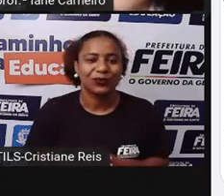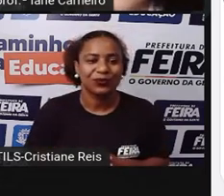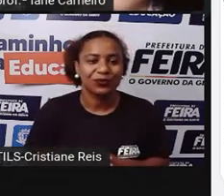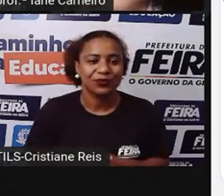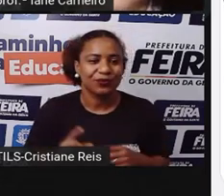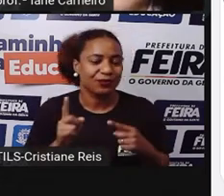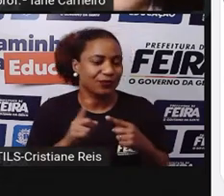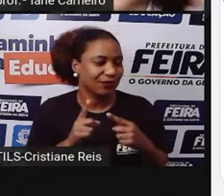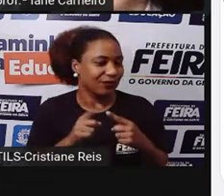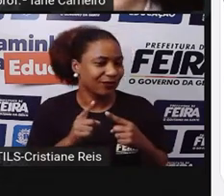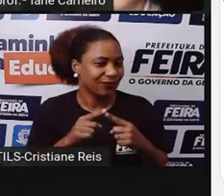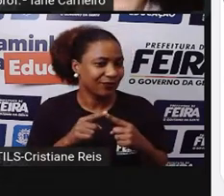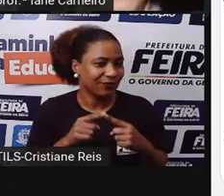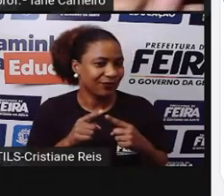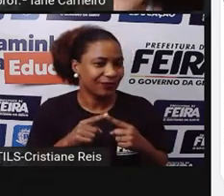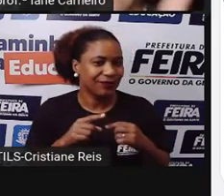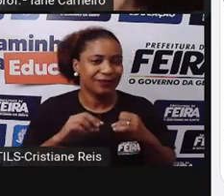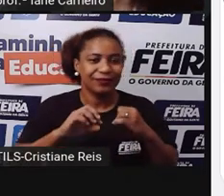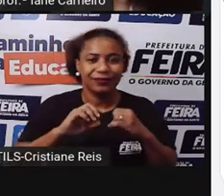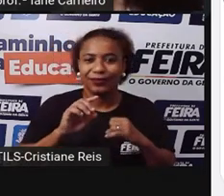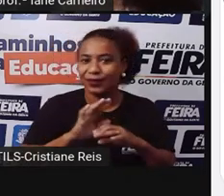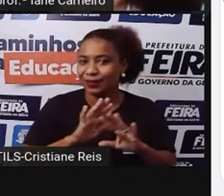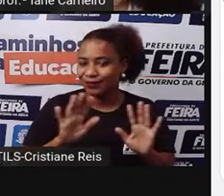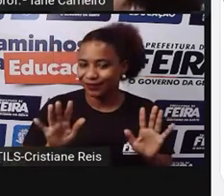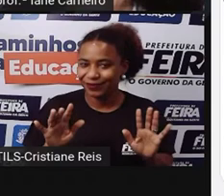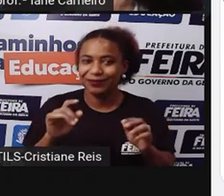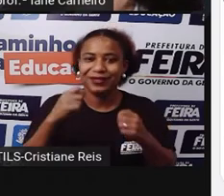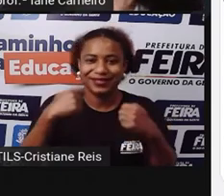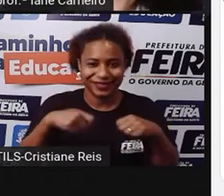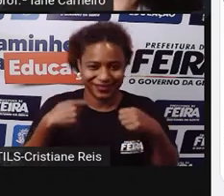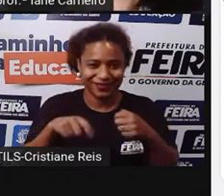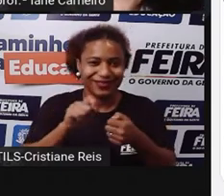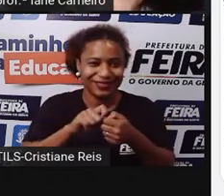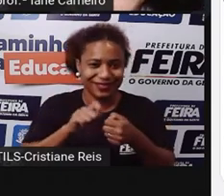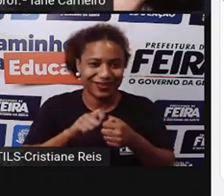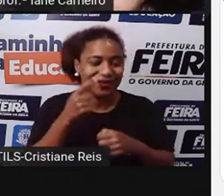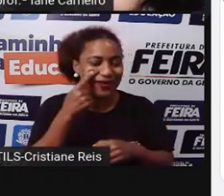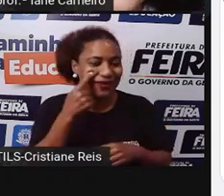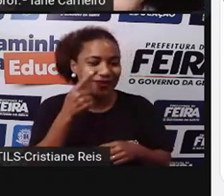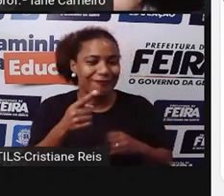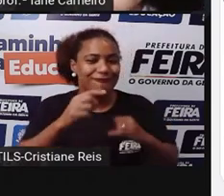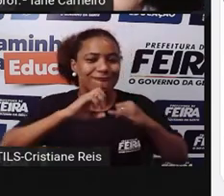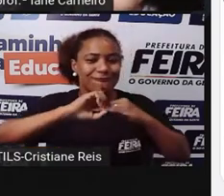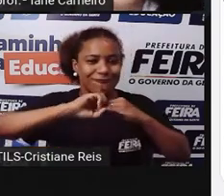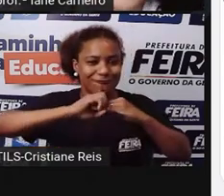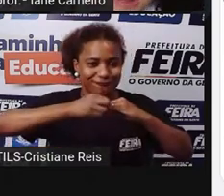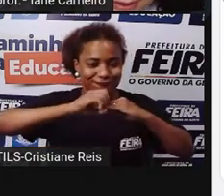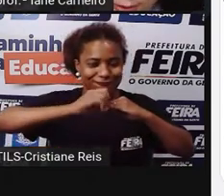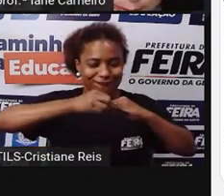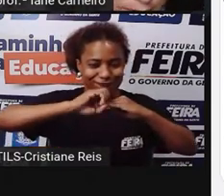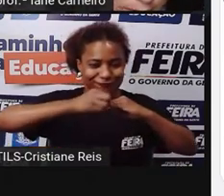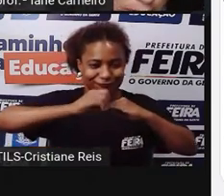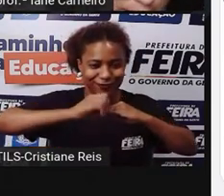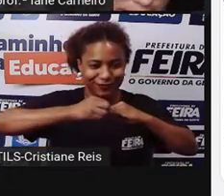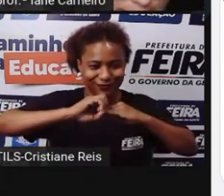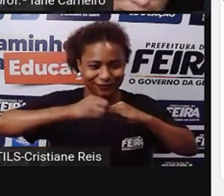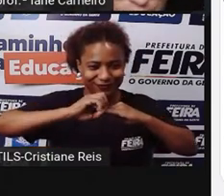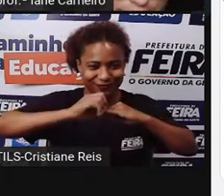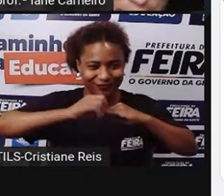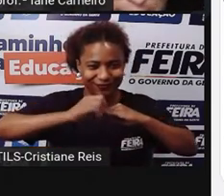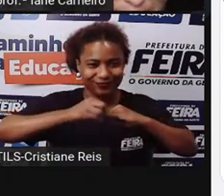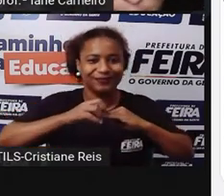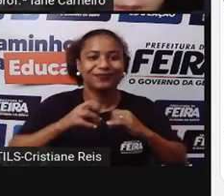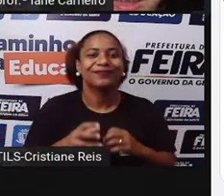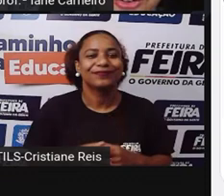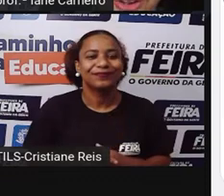primeiro aqui Sim ele Não tem como ter feijoada Qual é o produto? O feijão Então a PRO vai colocar Aqui na